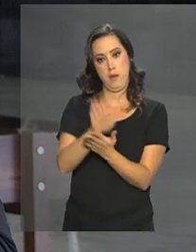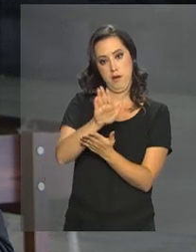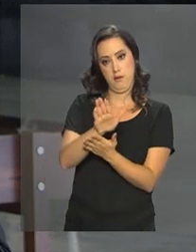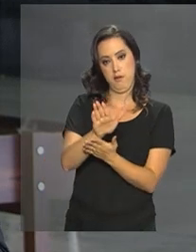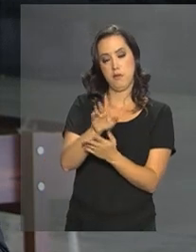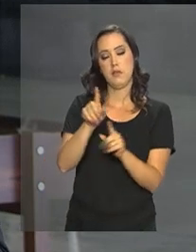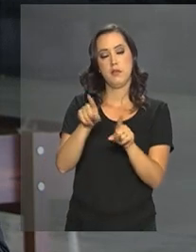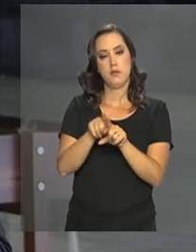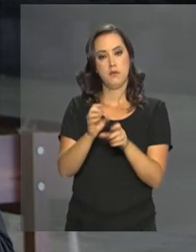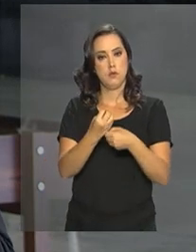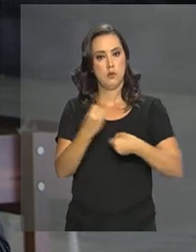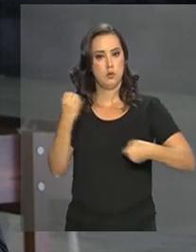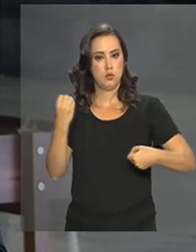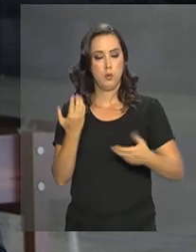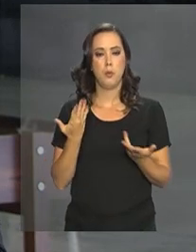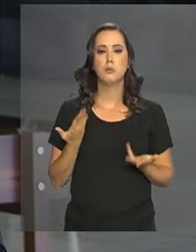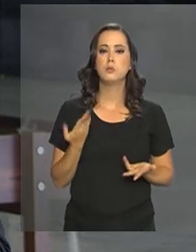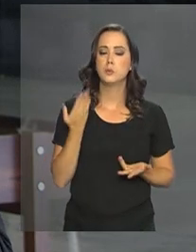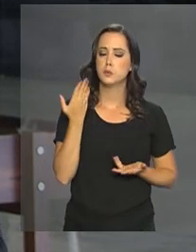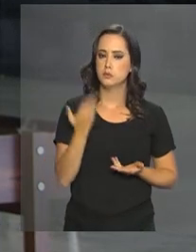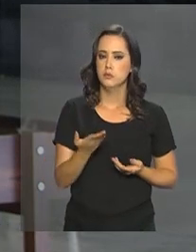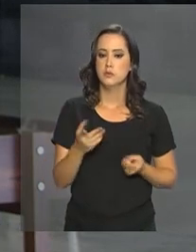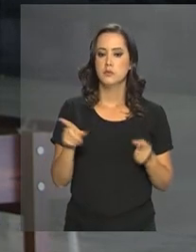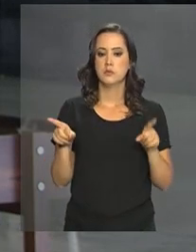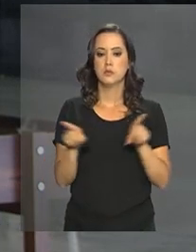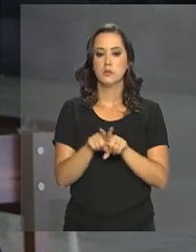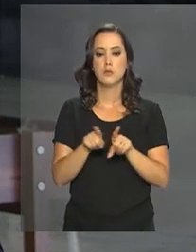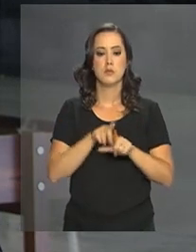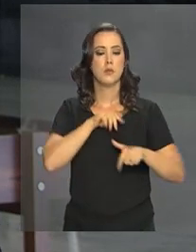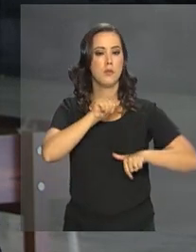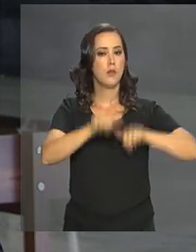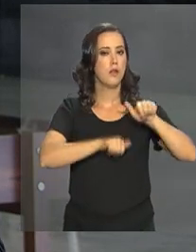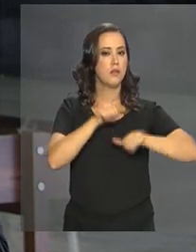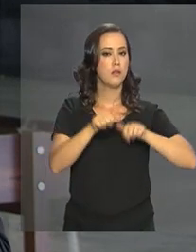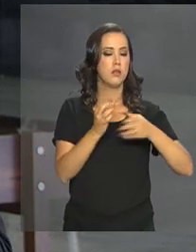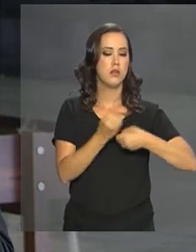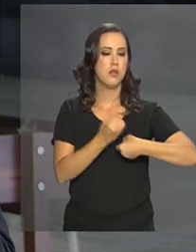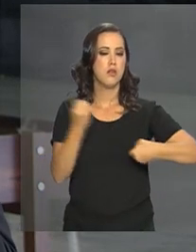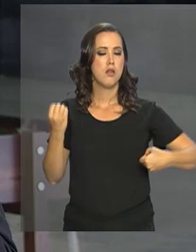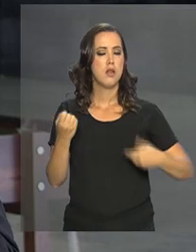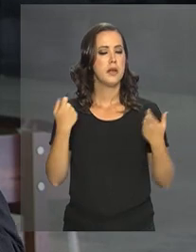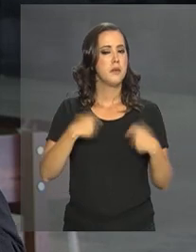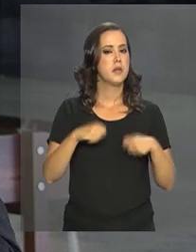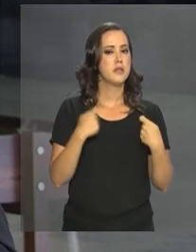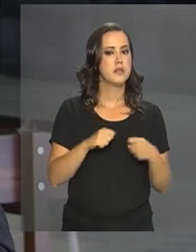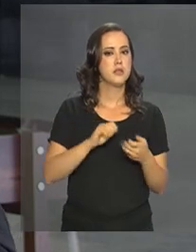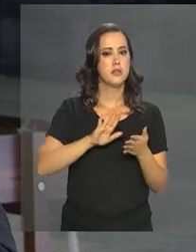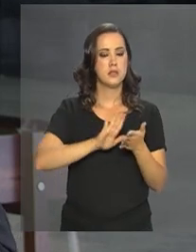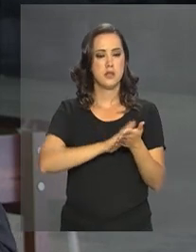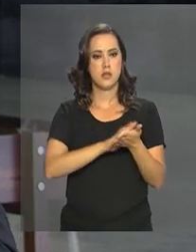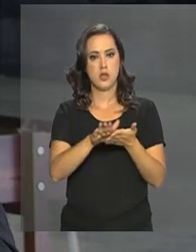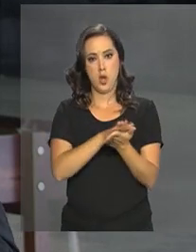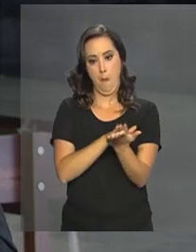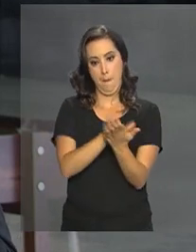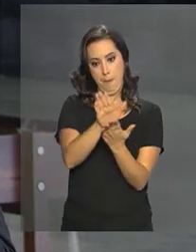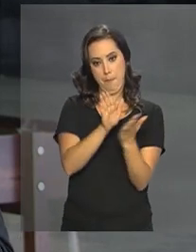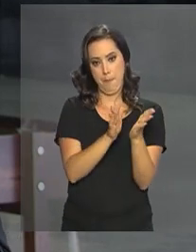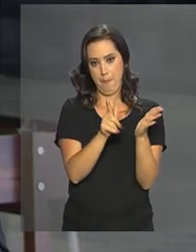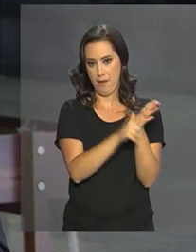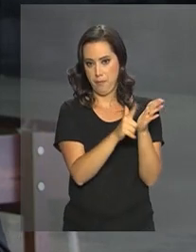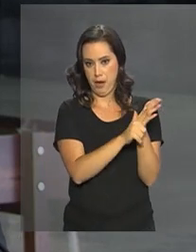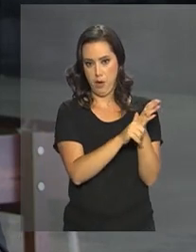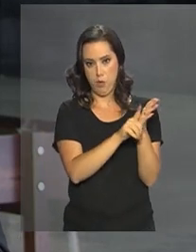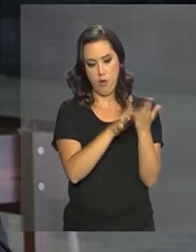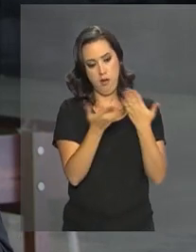registro de diplomas. Também haverá mudanças no diploma, que deverá trazer no verso do certificado a